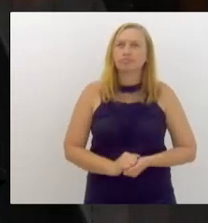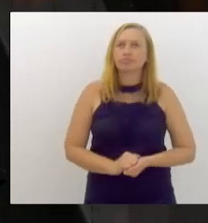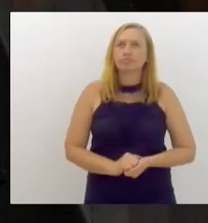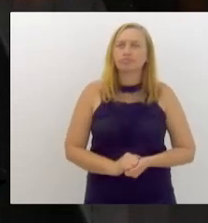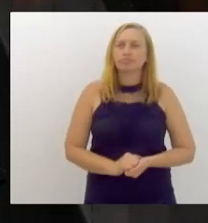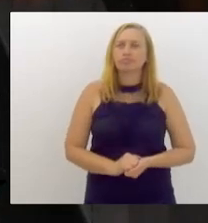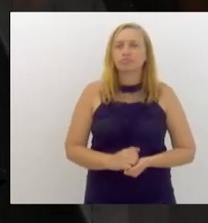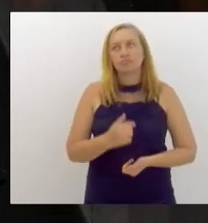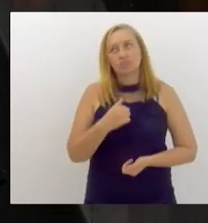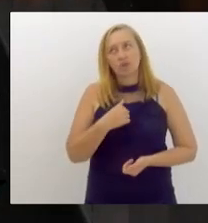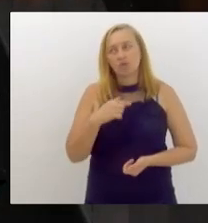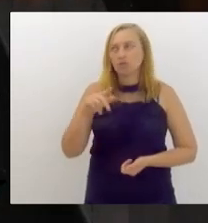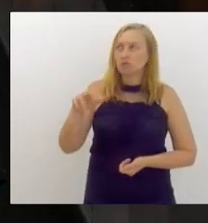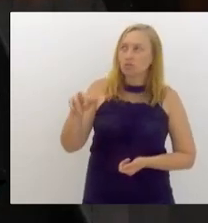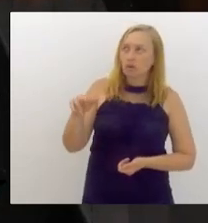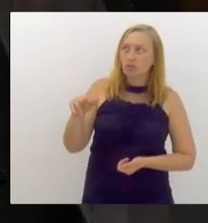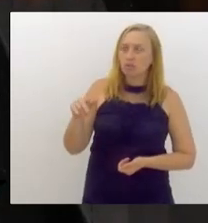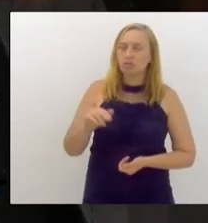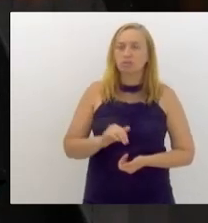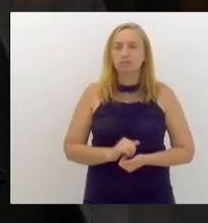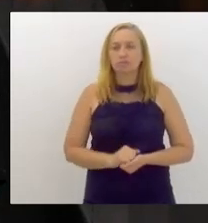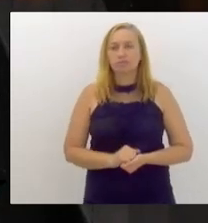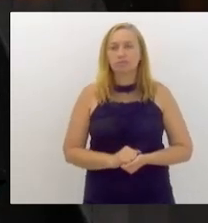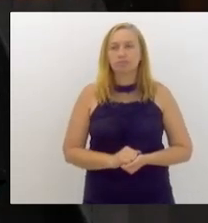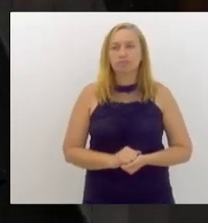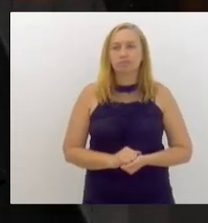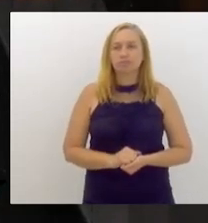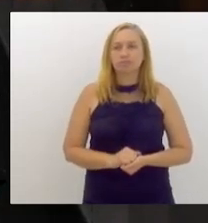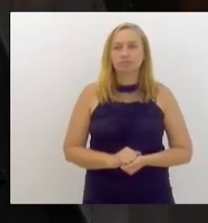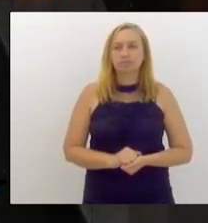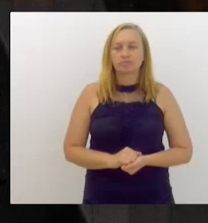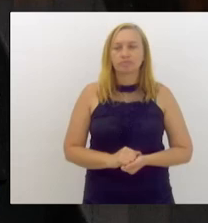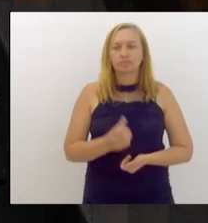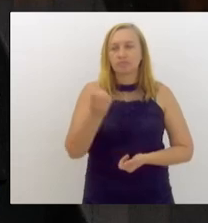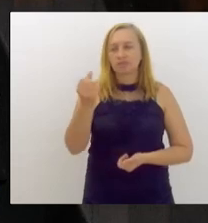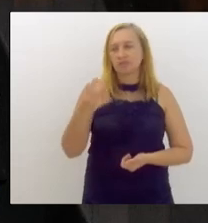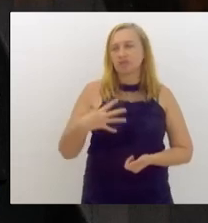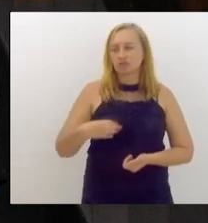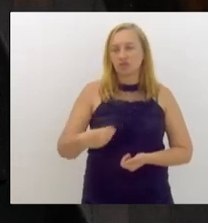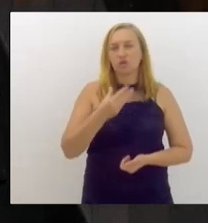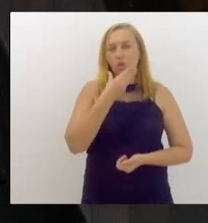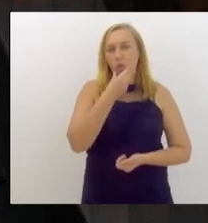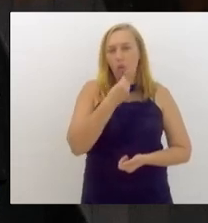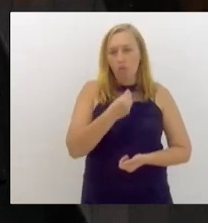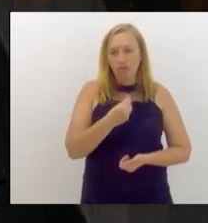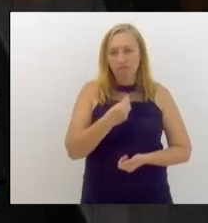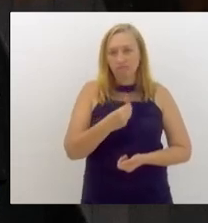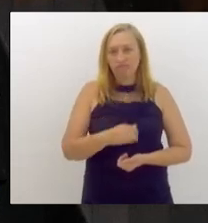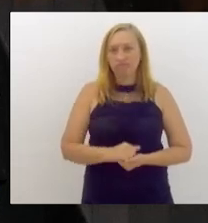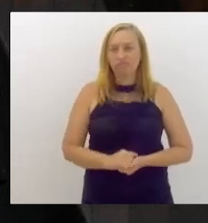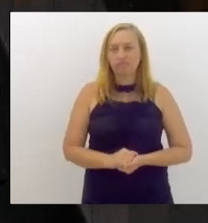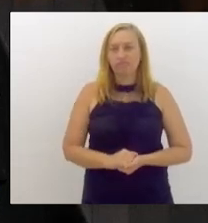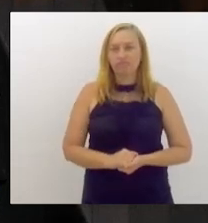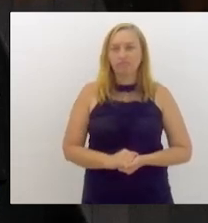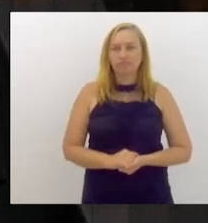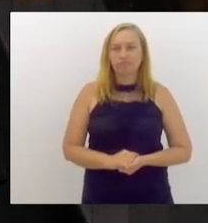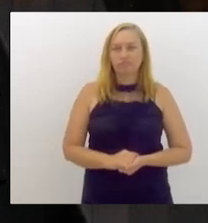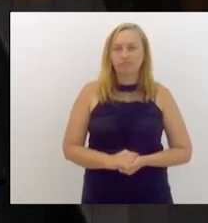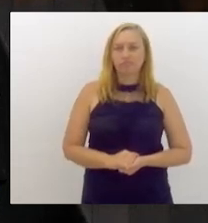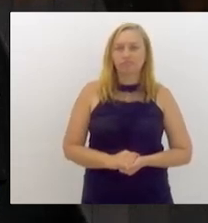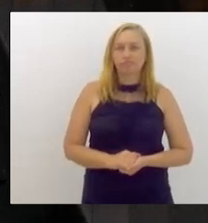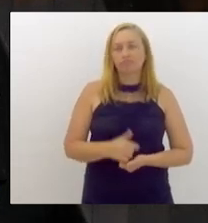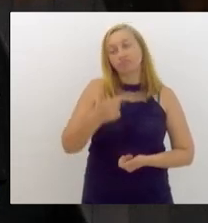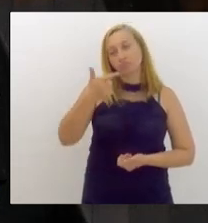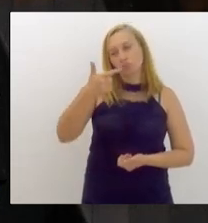entre eu e meus irmãos, dos seis filhos homens foram doze que